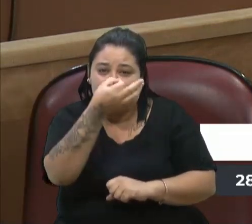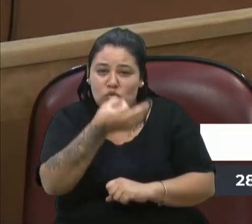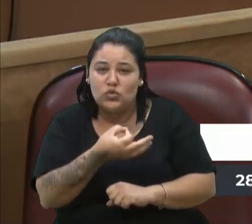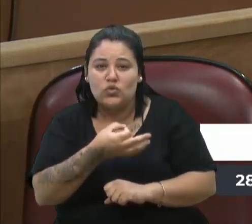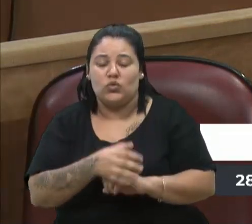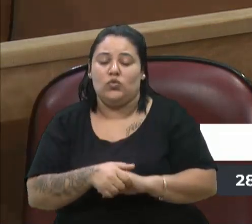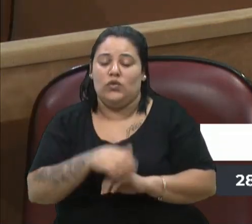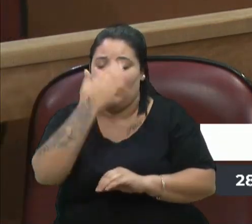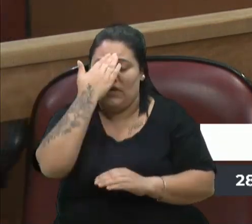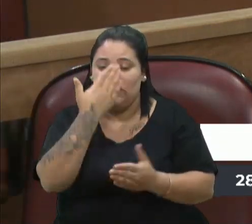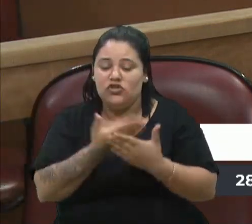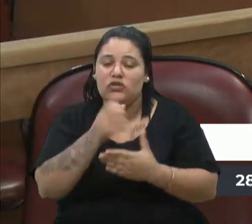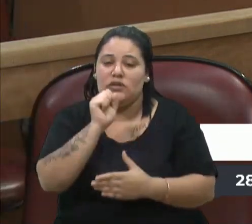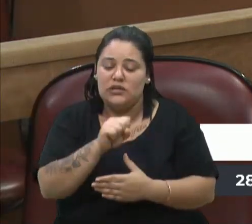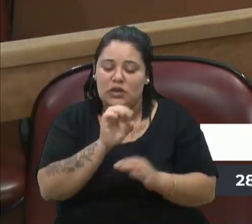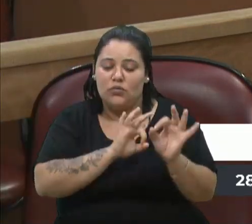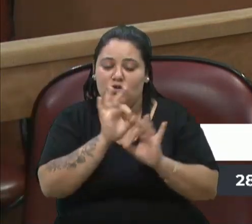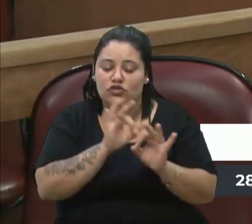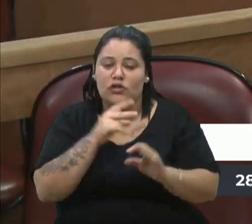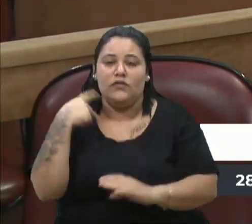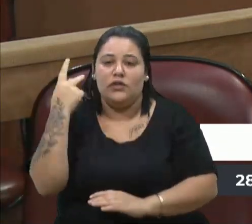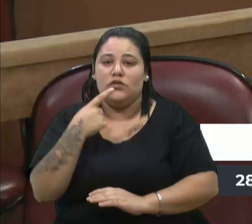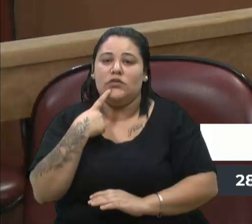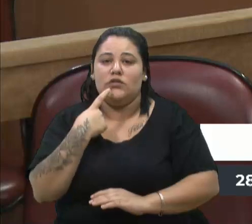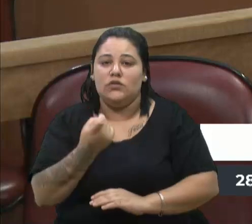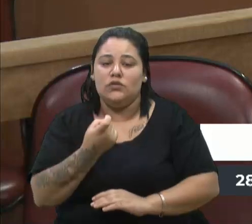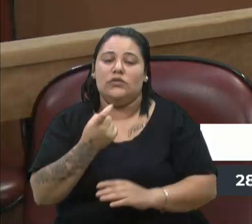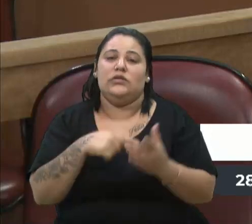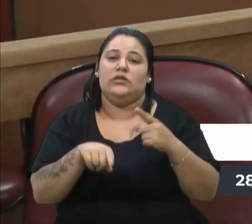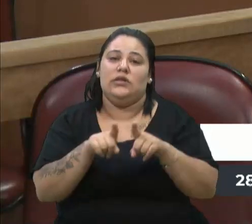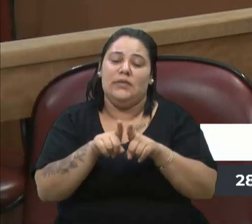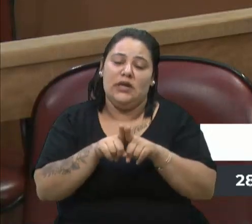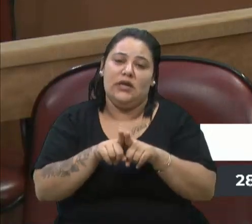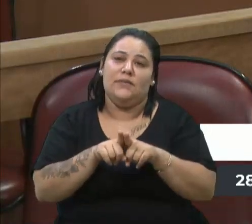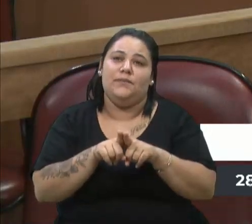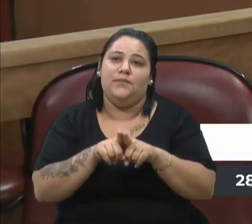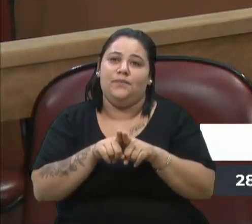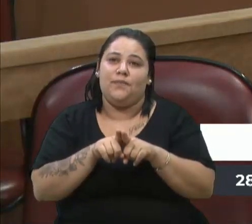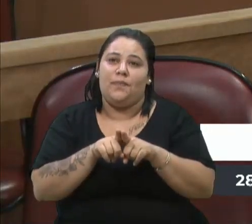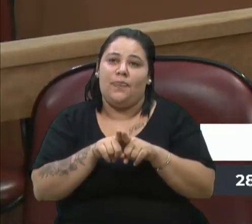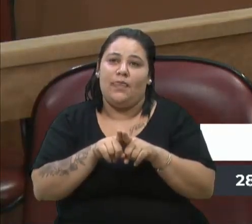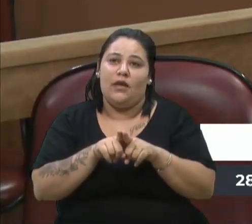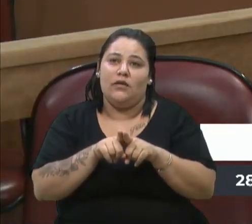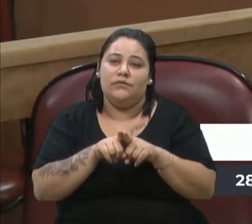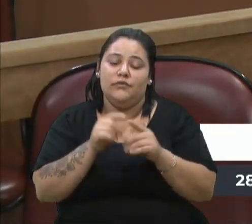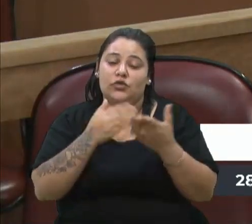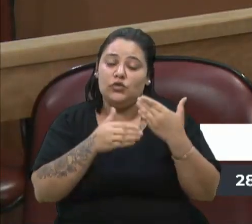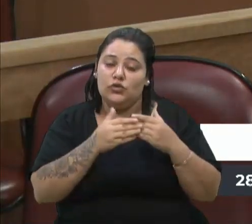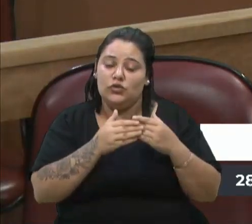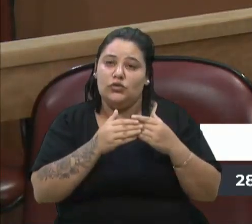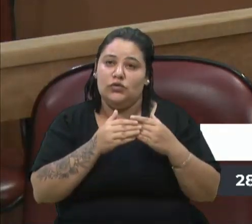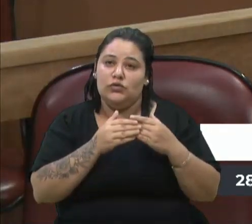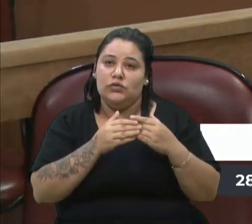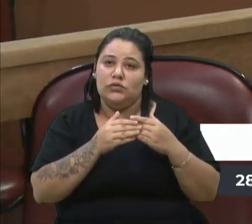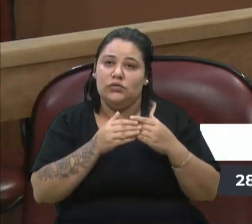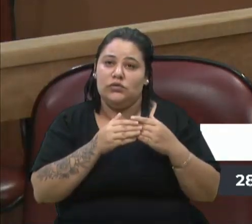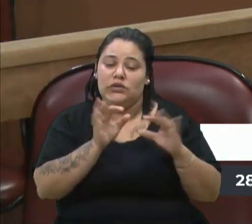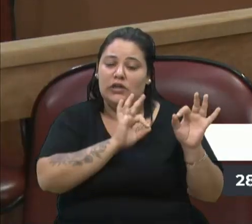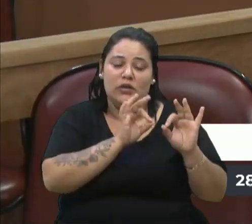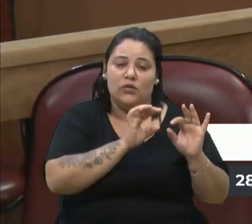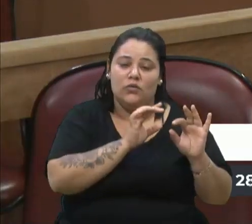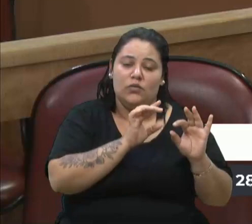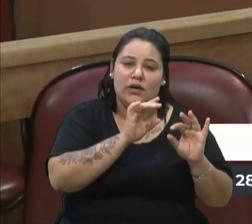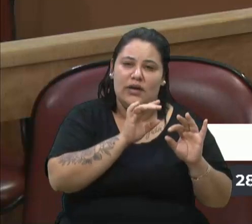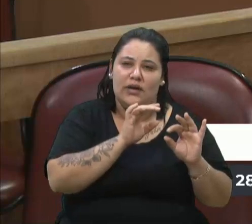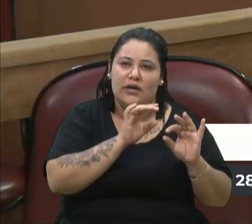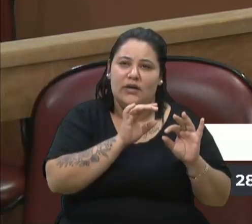também o projeto da vereadora Rose, o ISS Canyon que a gente aprovou aqui dentro, já está sendo, não o projeto da Rose, mas o Canyon,